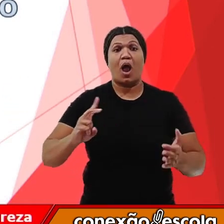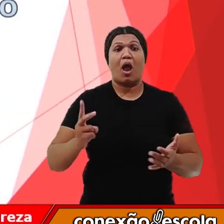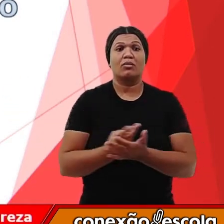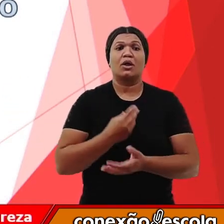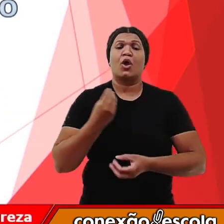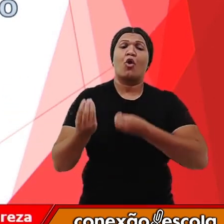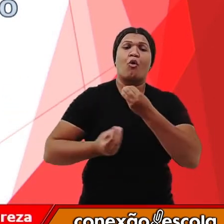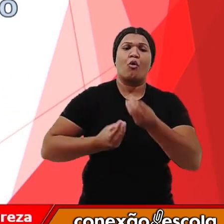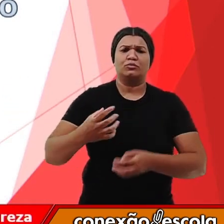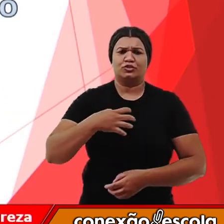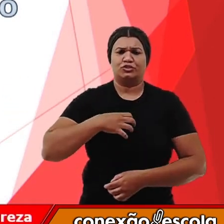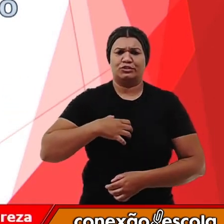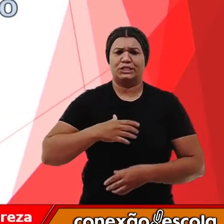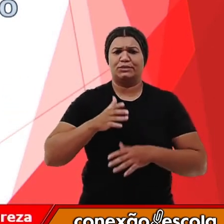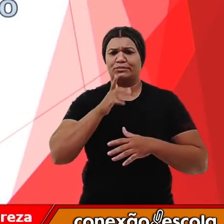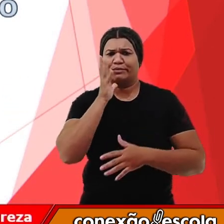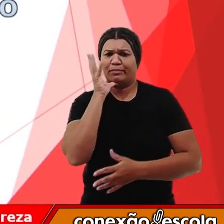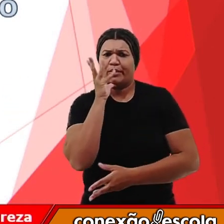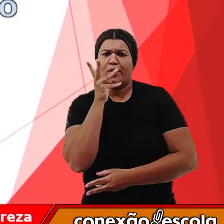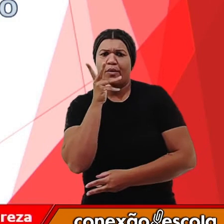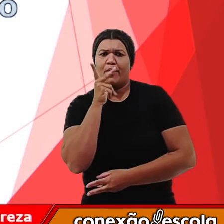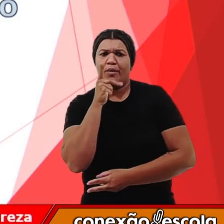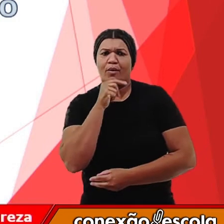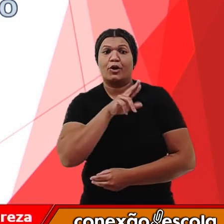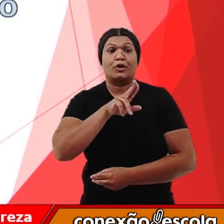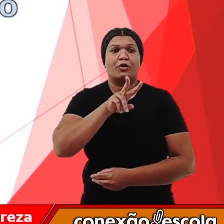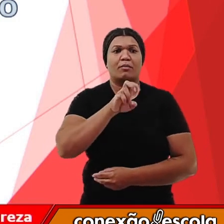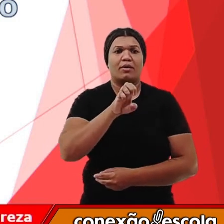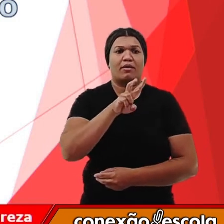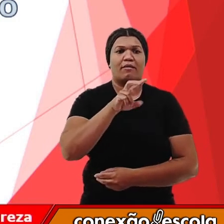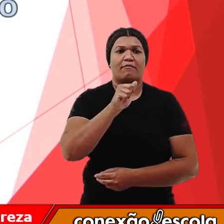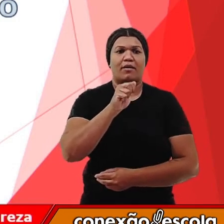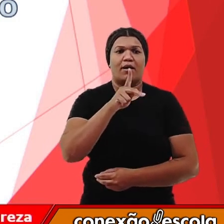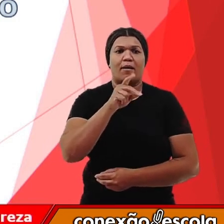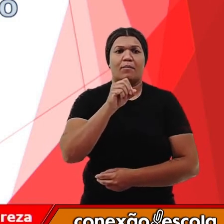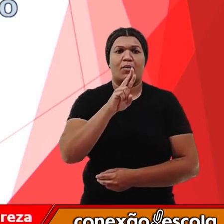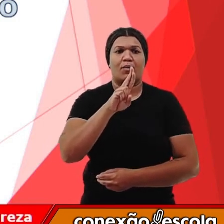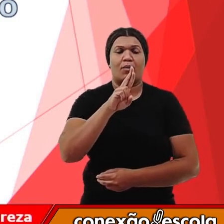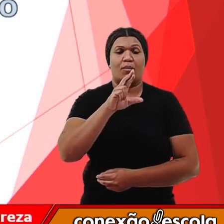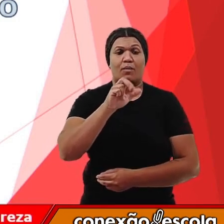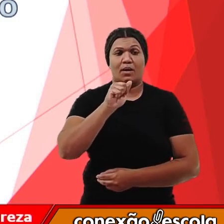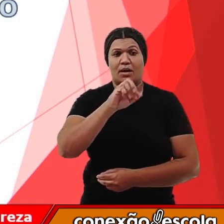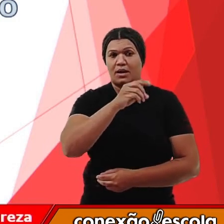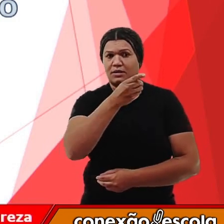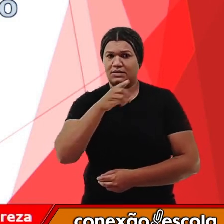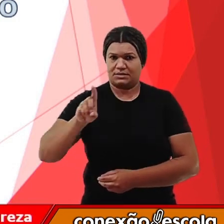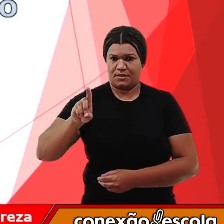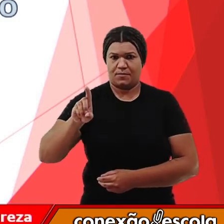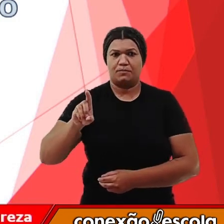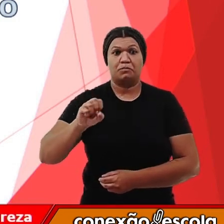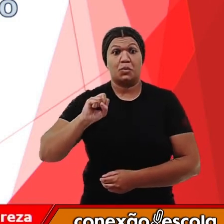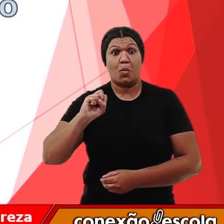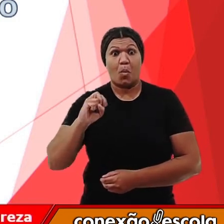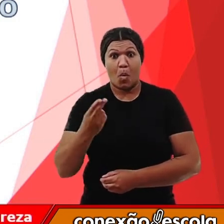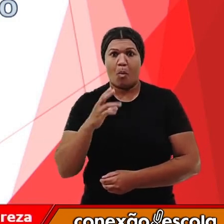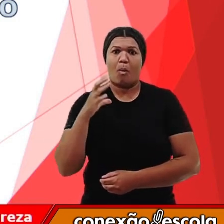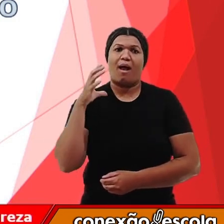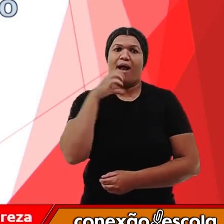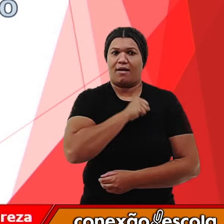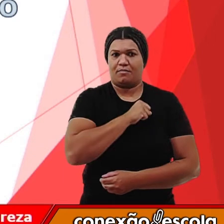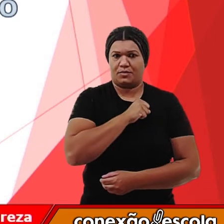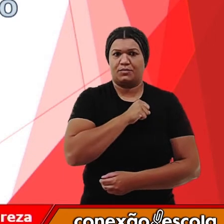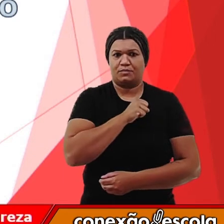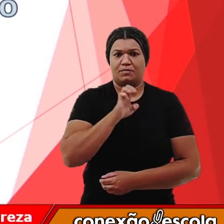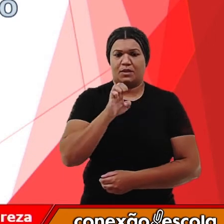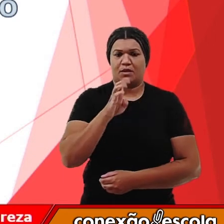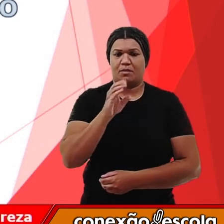chamada evaporação, ou pode acontecer de uma forma mais rápida. Estamos falando então na ebulição. Aqui nós temos dois